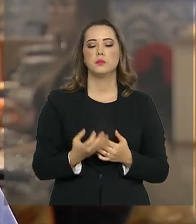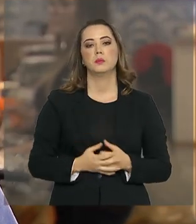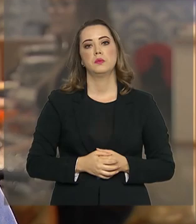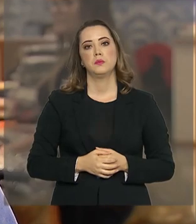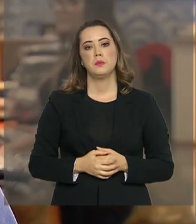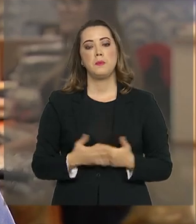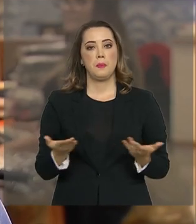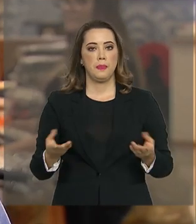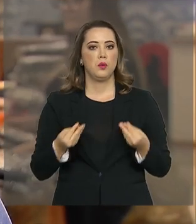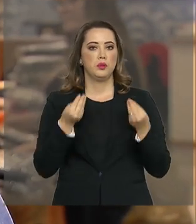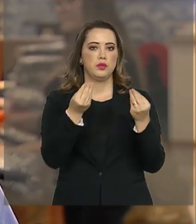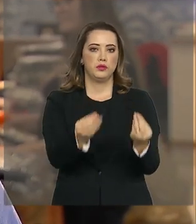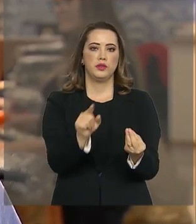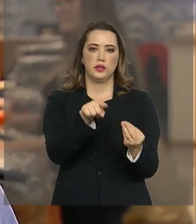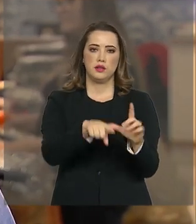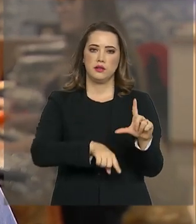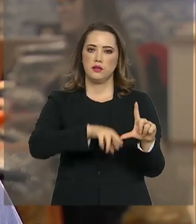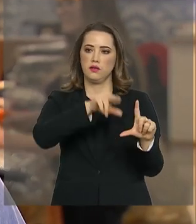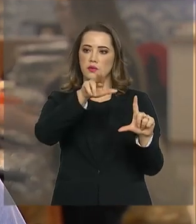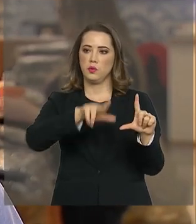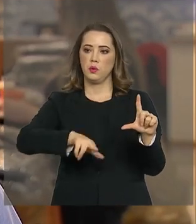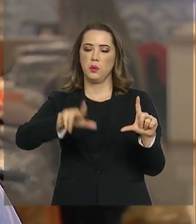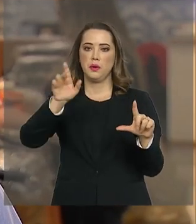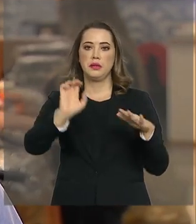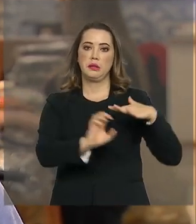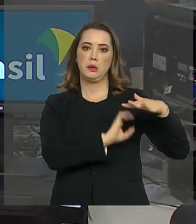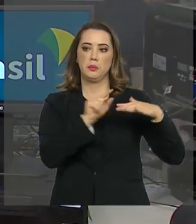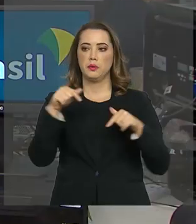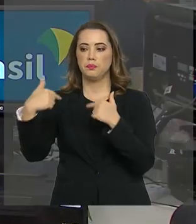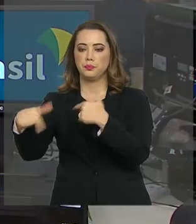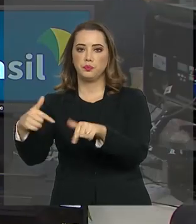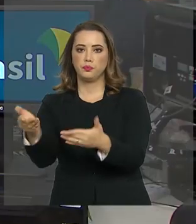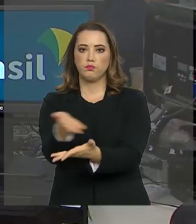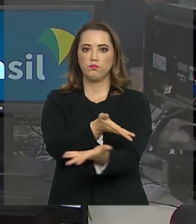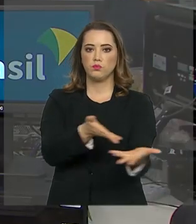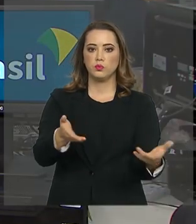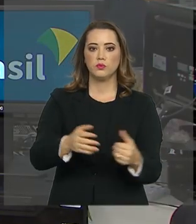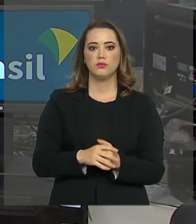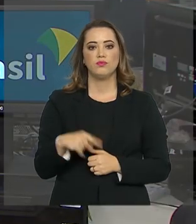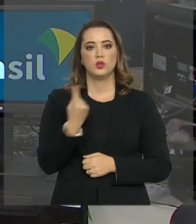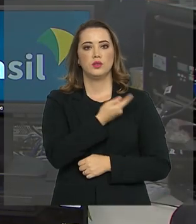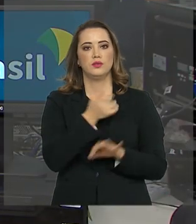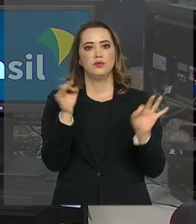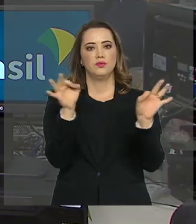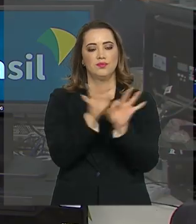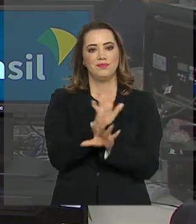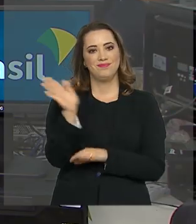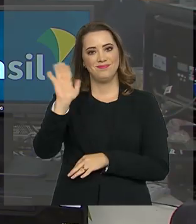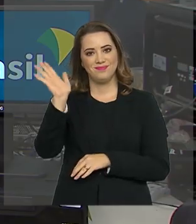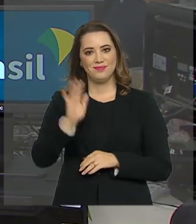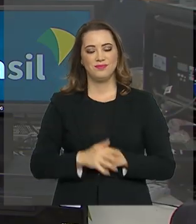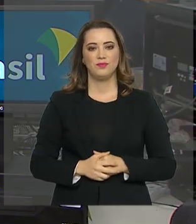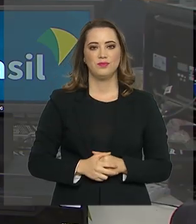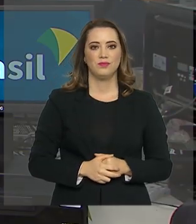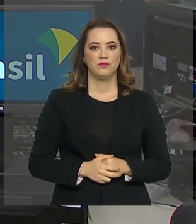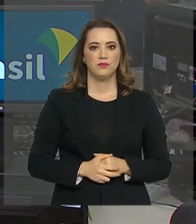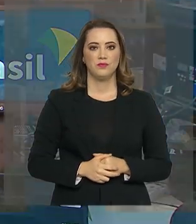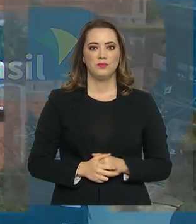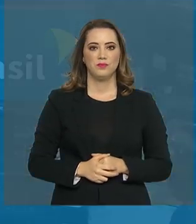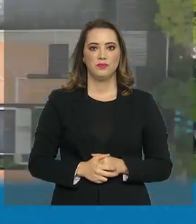nenhuma, que dá essa flexibilidade entre patrão e empregado. A gente fica por aqui. Até a próxima edição.